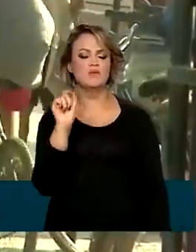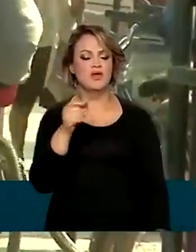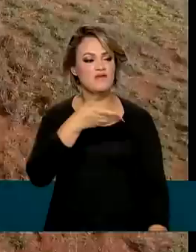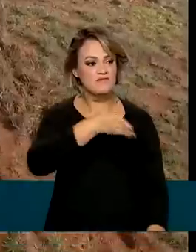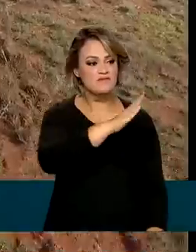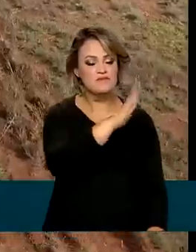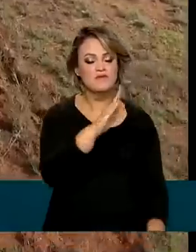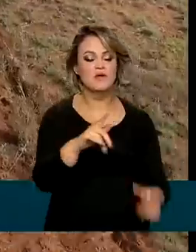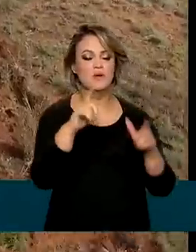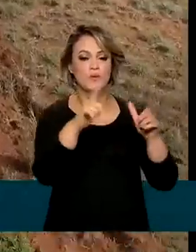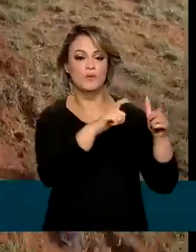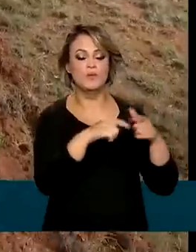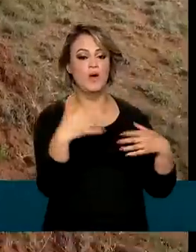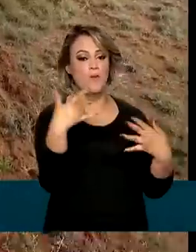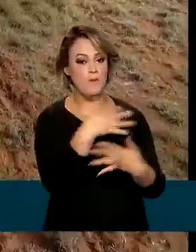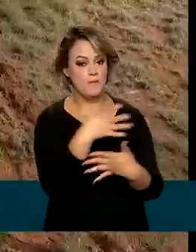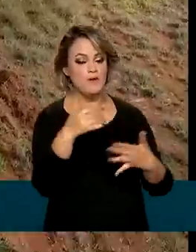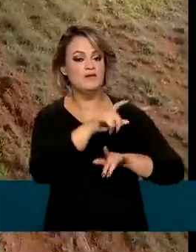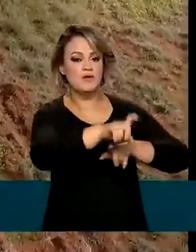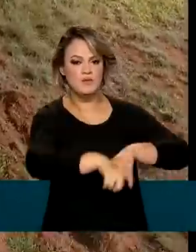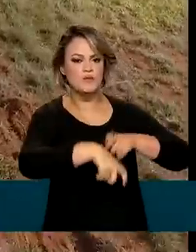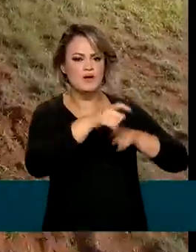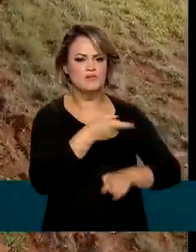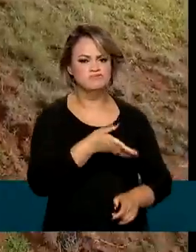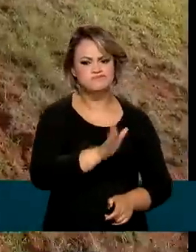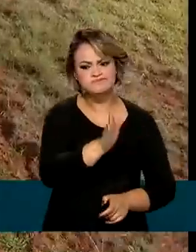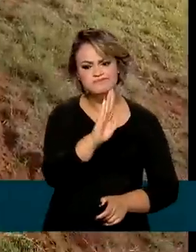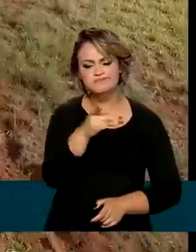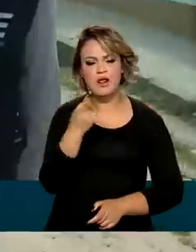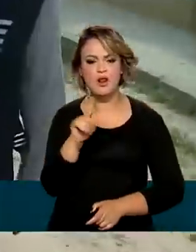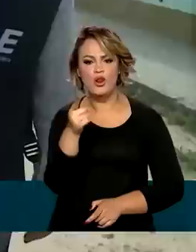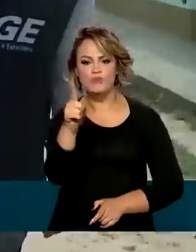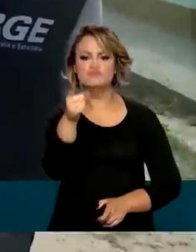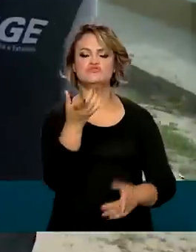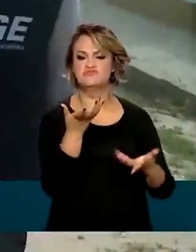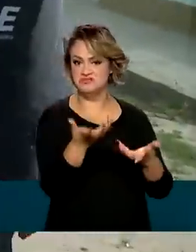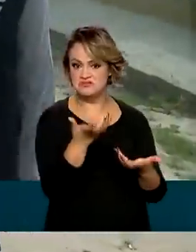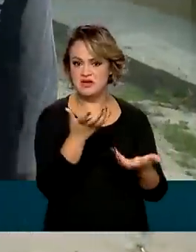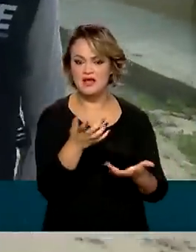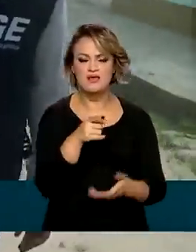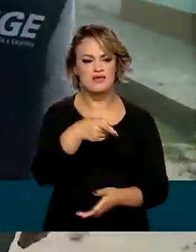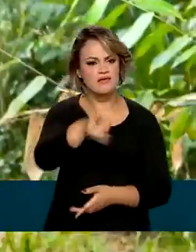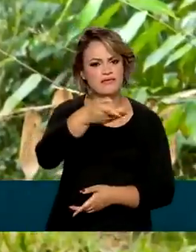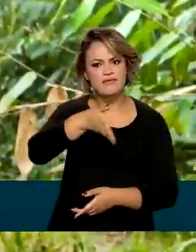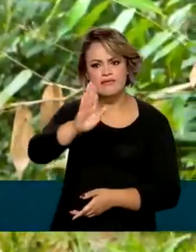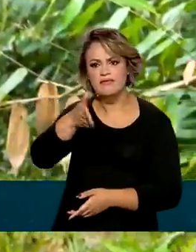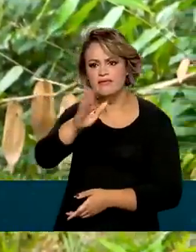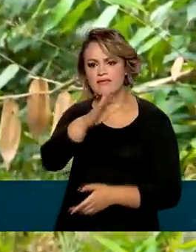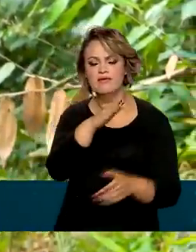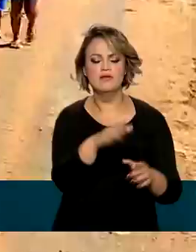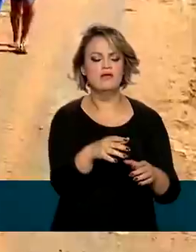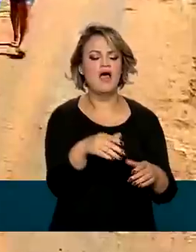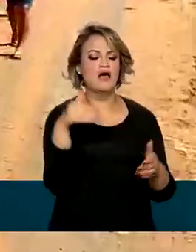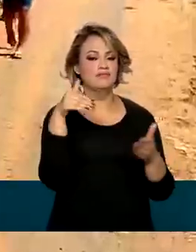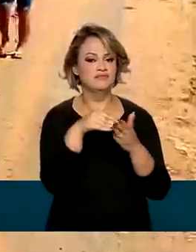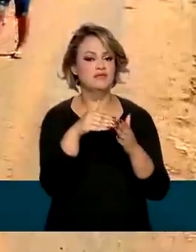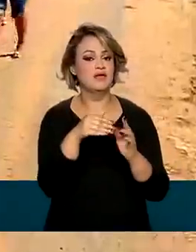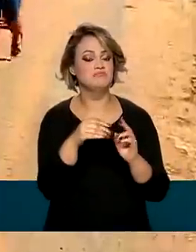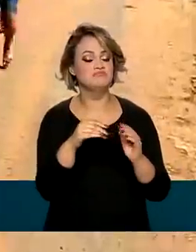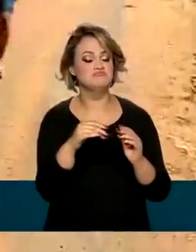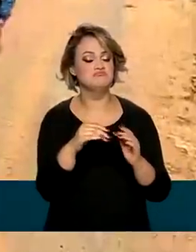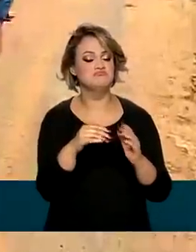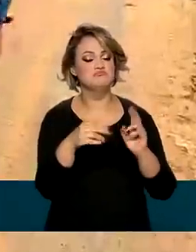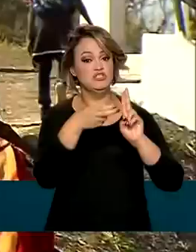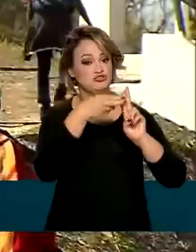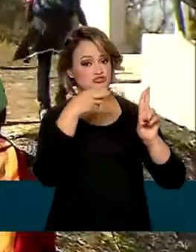urbanas e rurais, é chegar a todos os recantos, percorrer comunidades e aldeias e incluir,